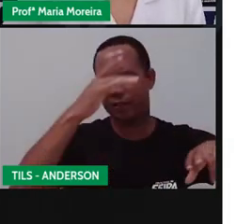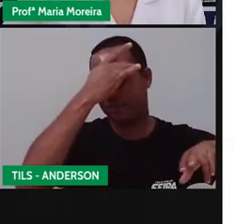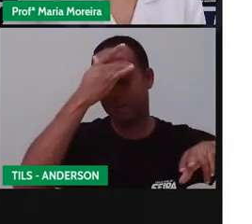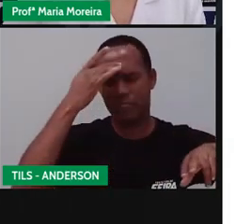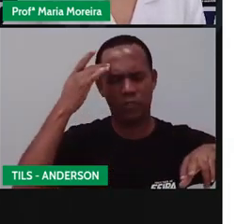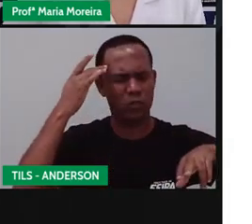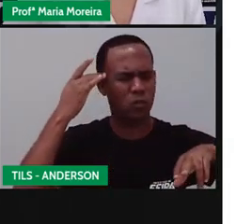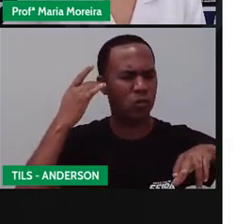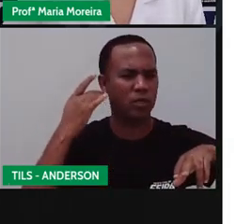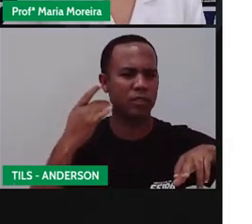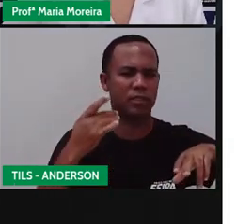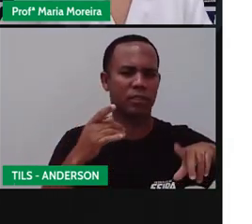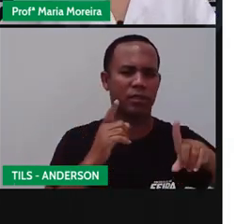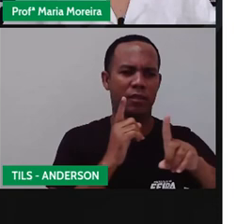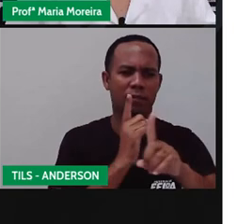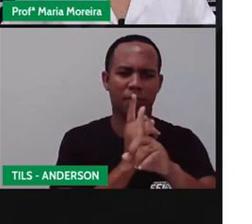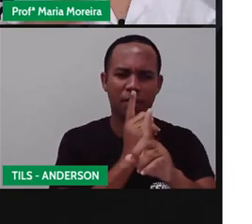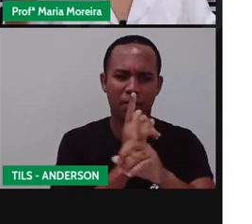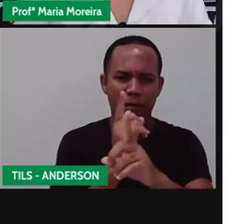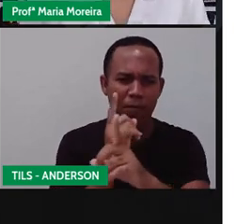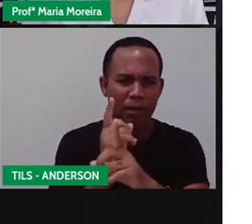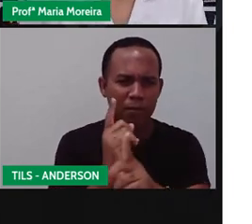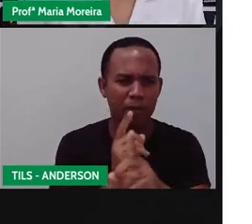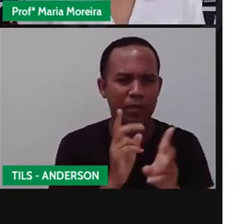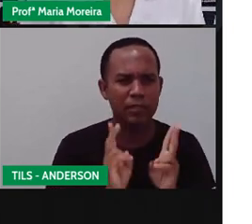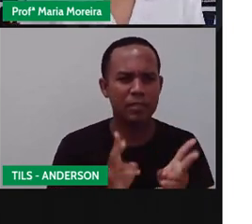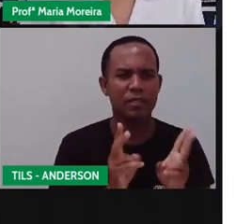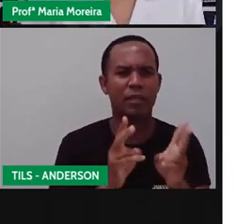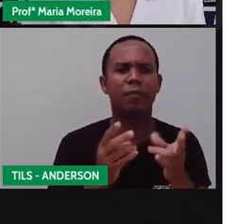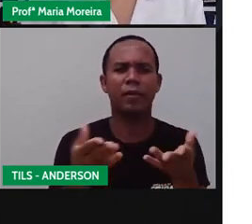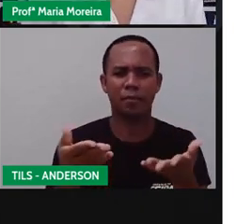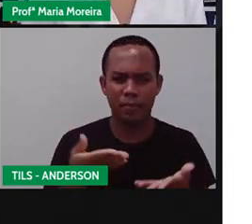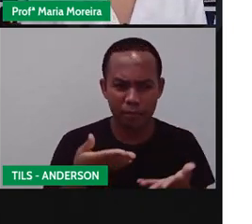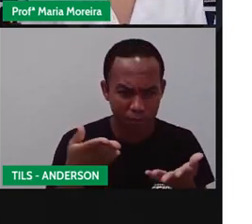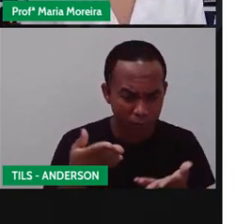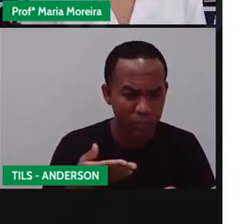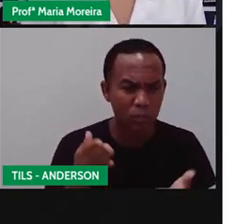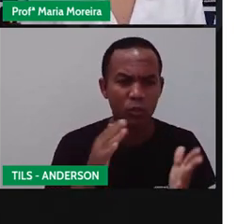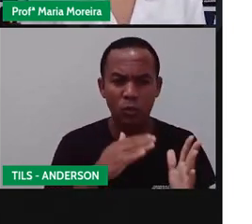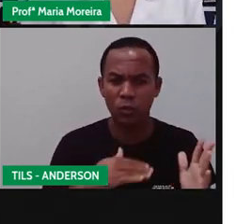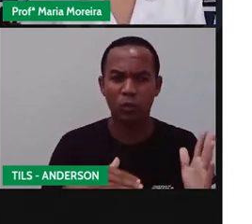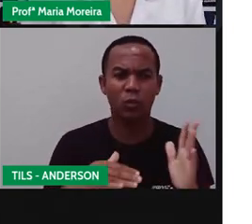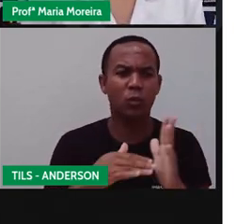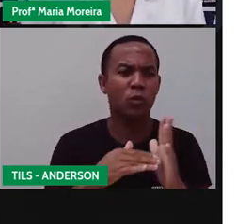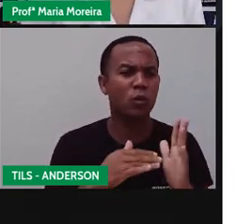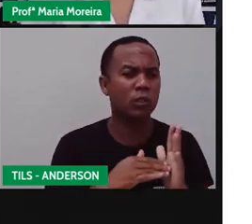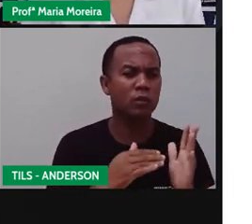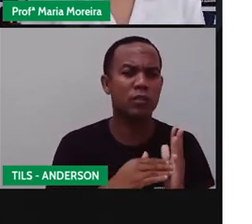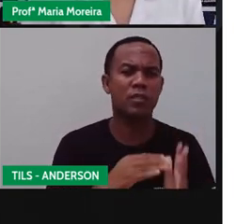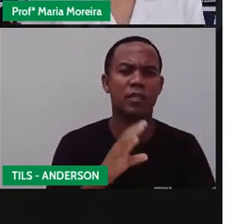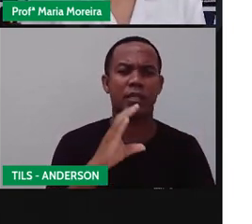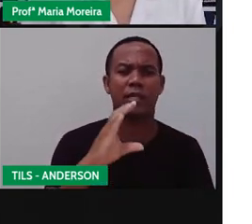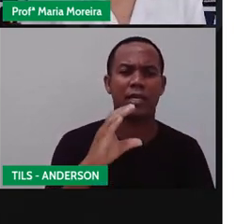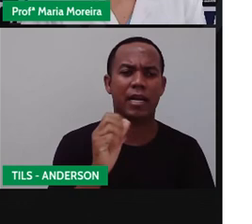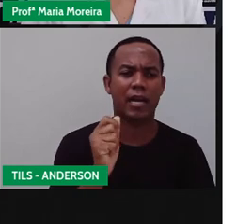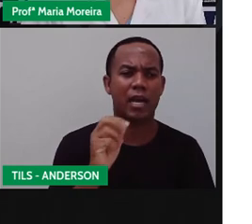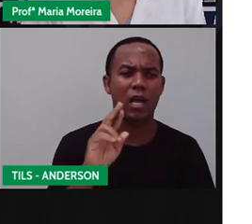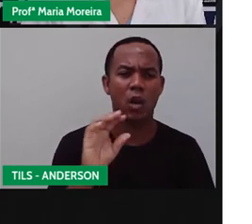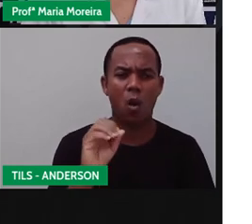vez que a gente te encontra aqui, Wendel, mas seja sempre muito bem-vindo, tá? Carol Lima, tá?